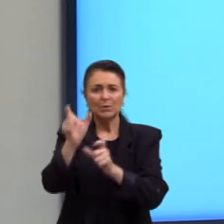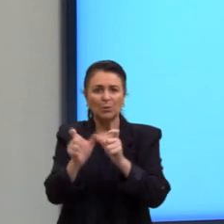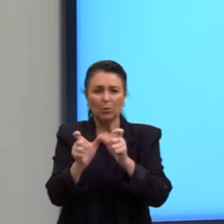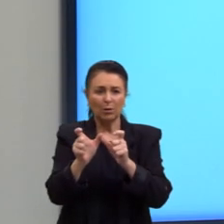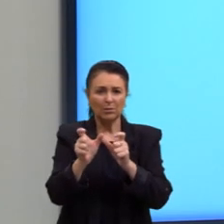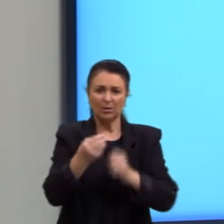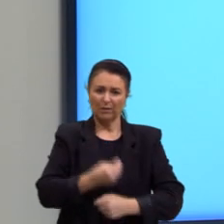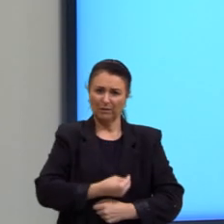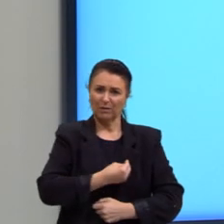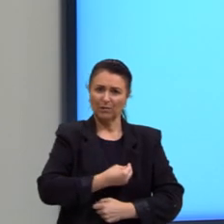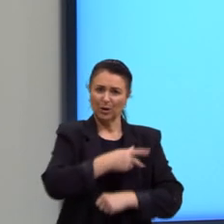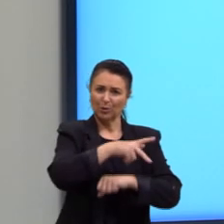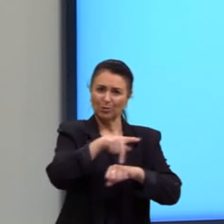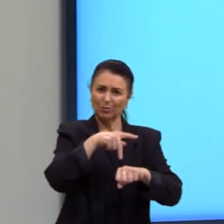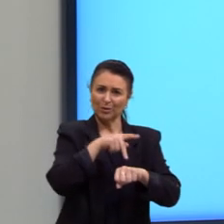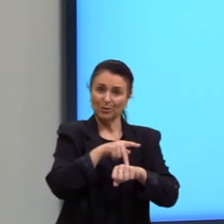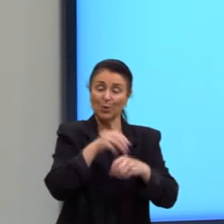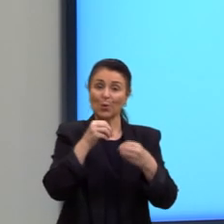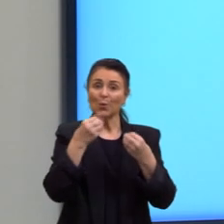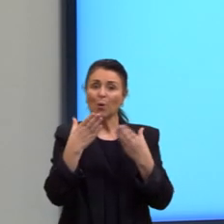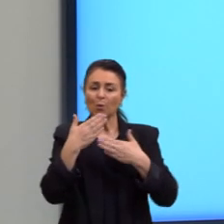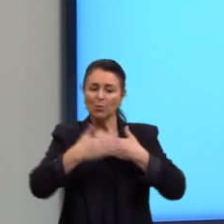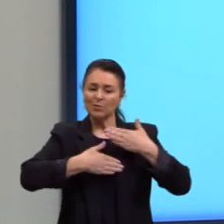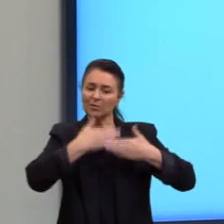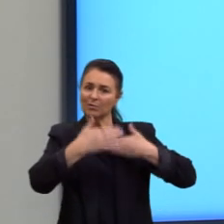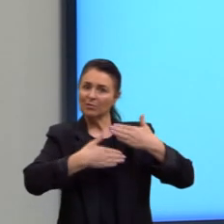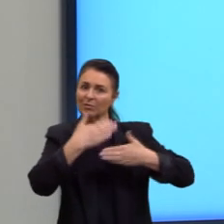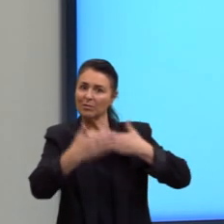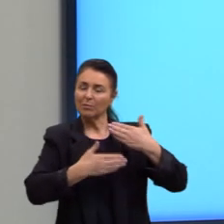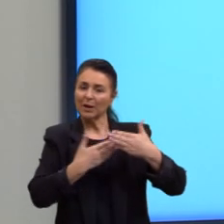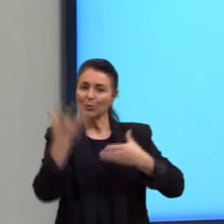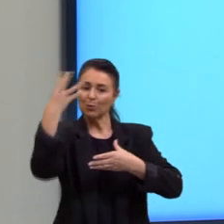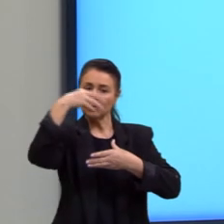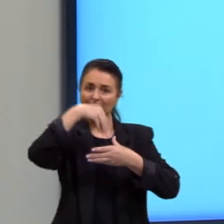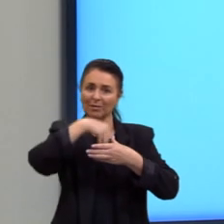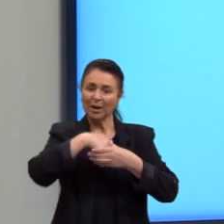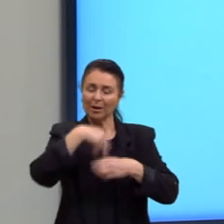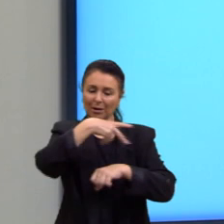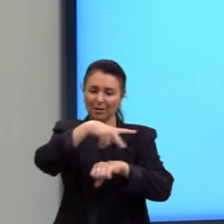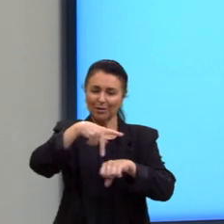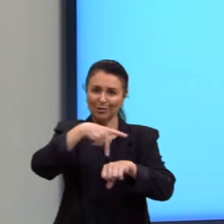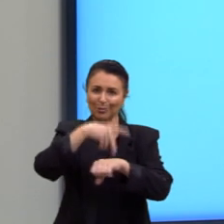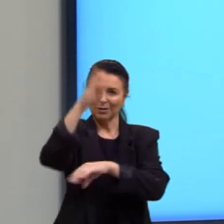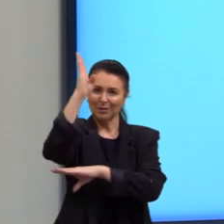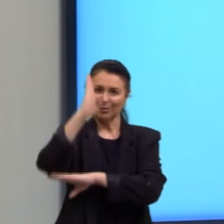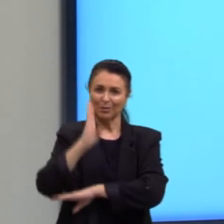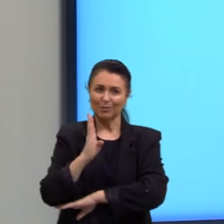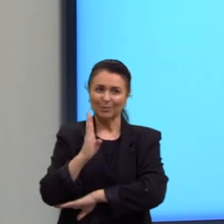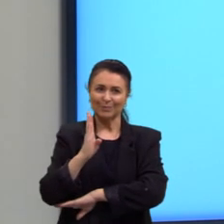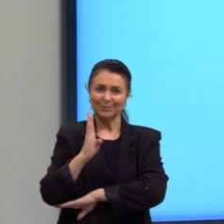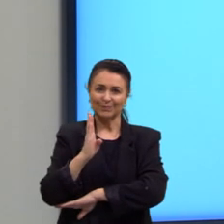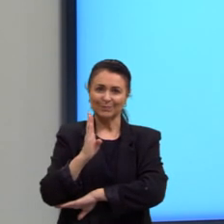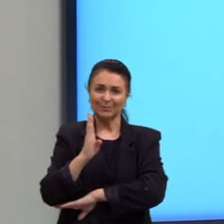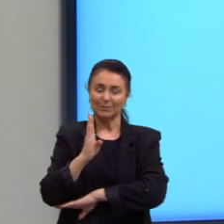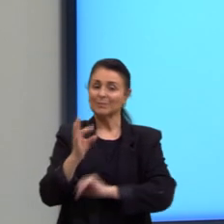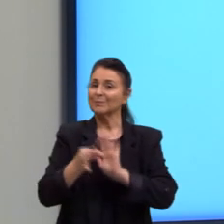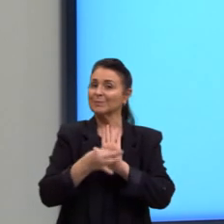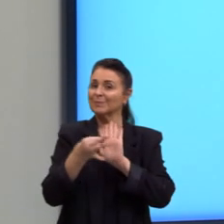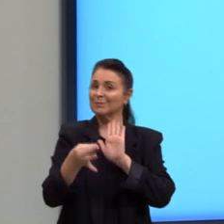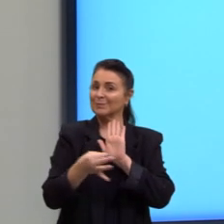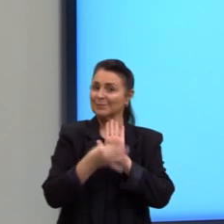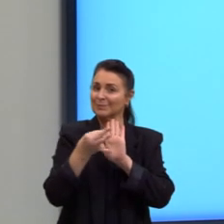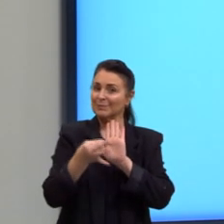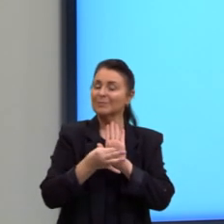nela vivia ou com o desenvolvimento interno do país. argumentação